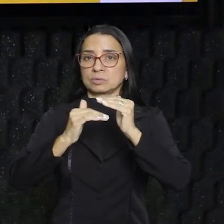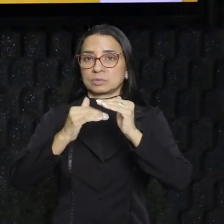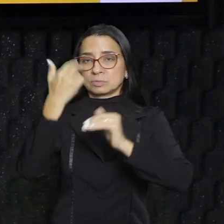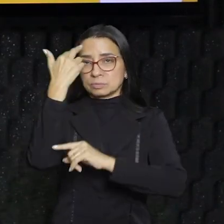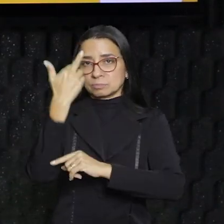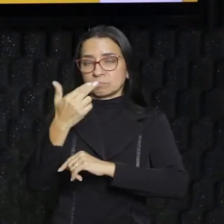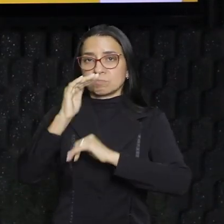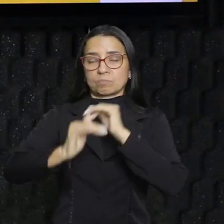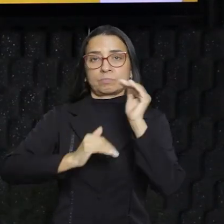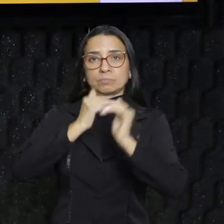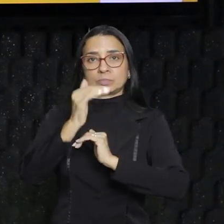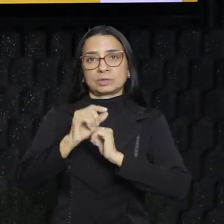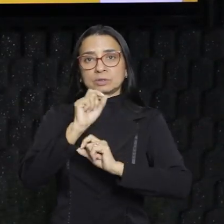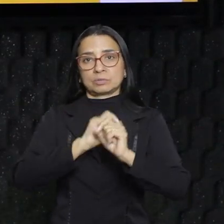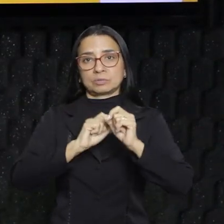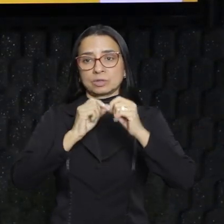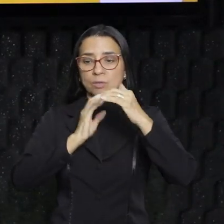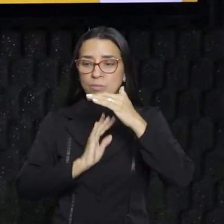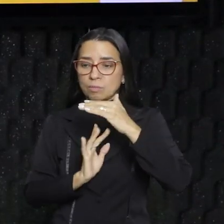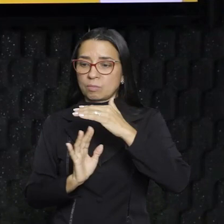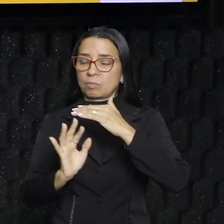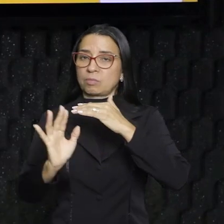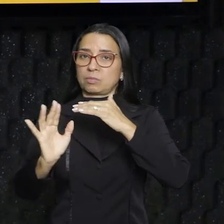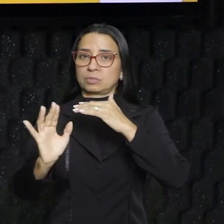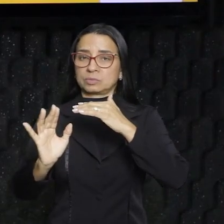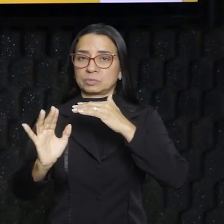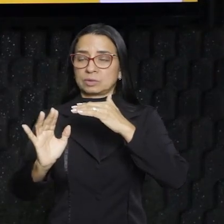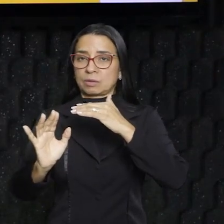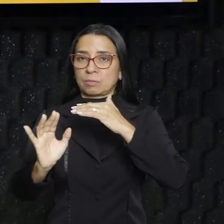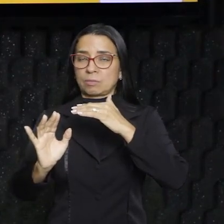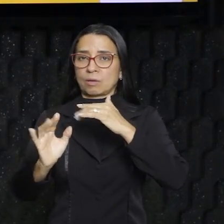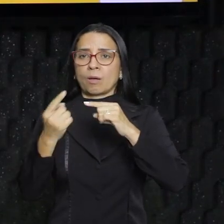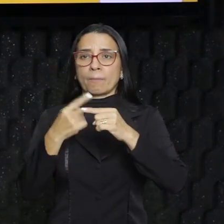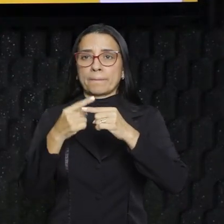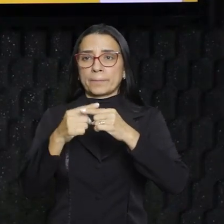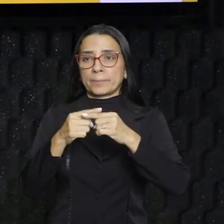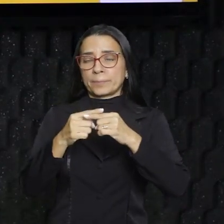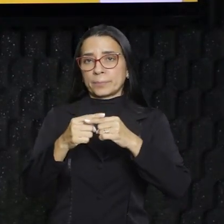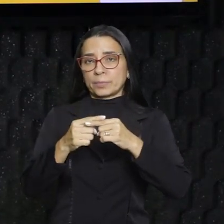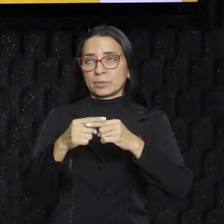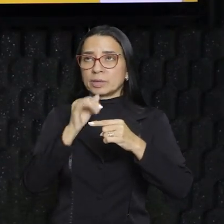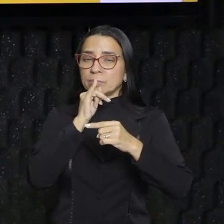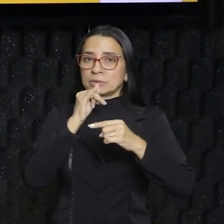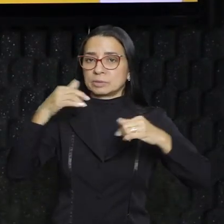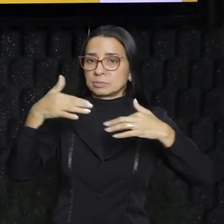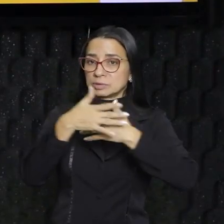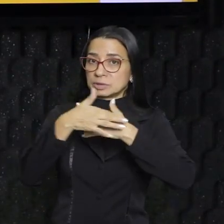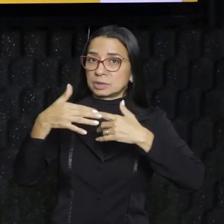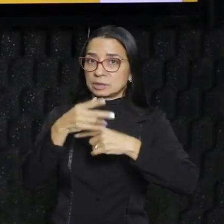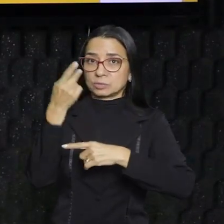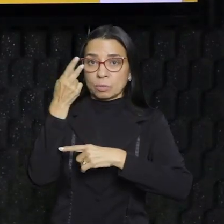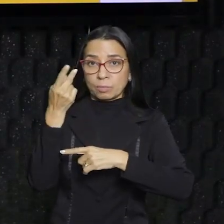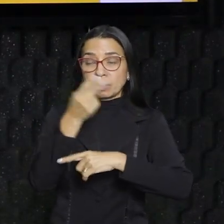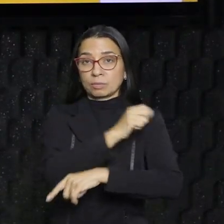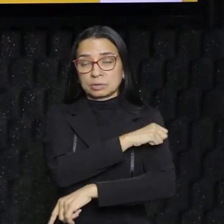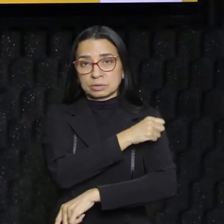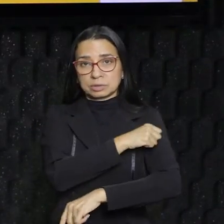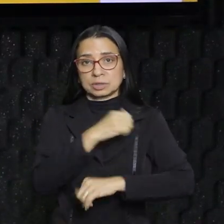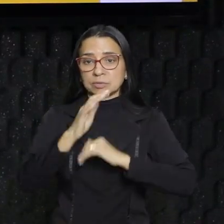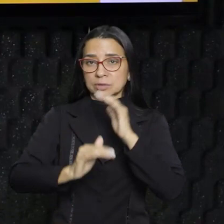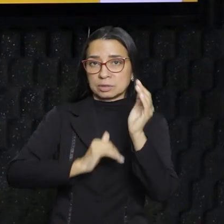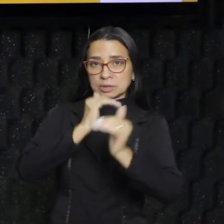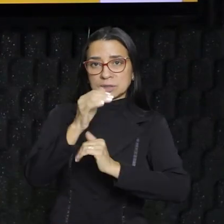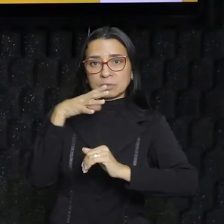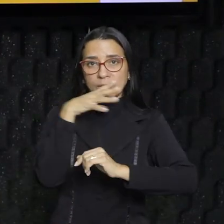grande processo de quê? De êxodo rural, tá certo? Por que cidades como o Rio de Janeiro e São Paulo cresceram de uma forma muito rápida,